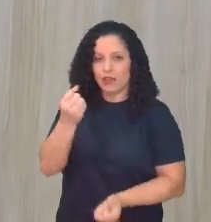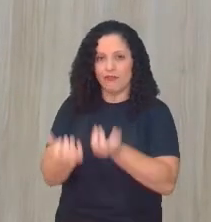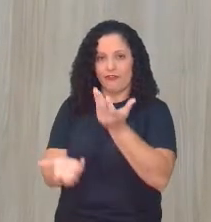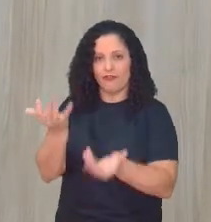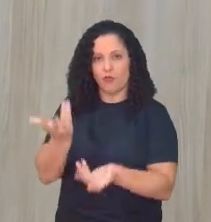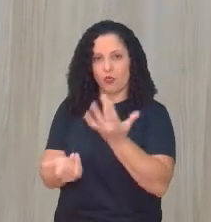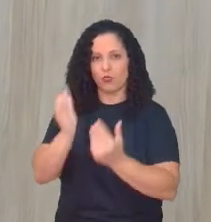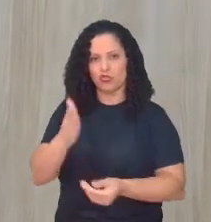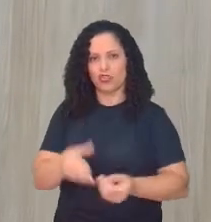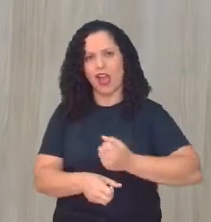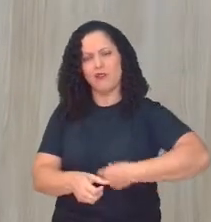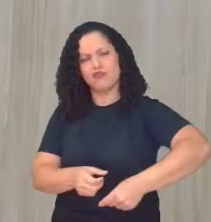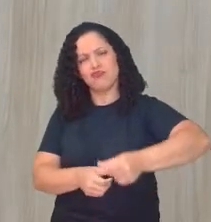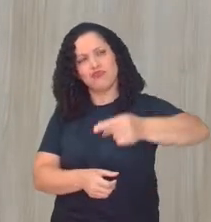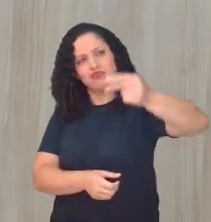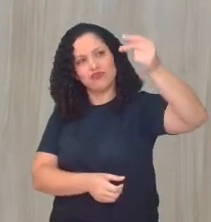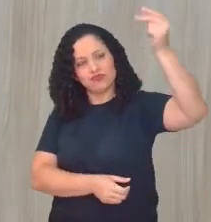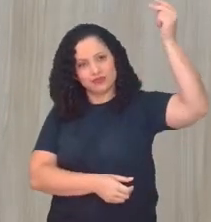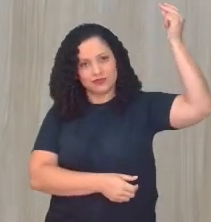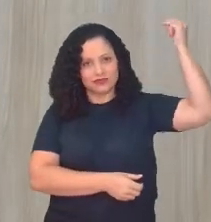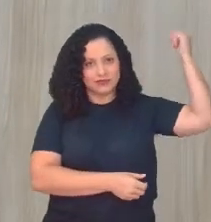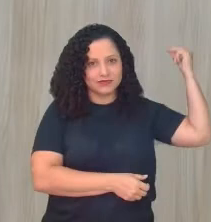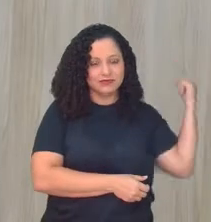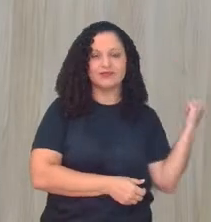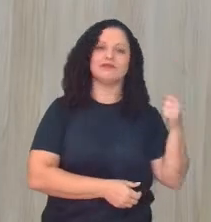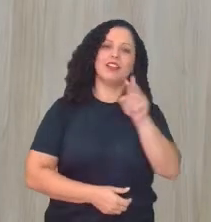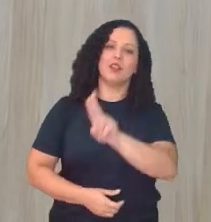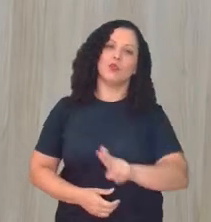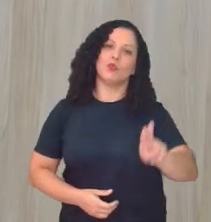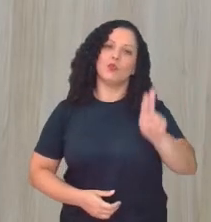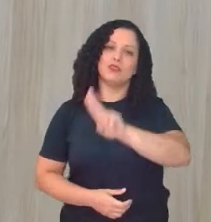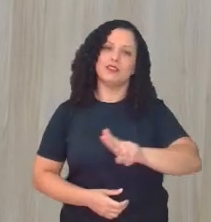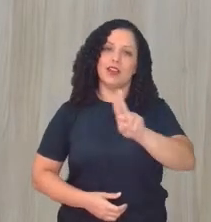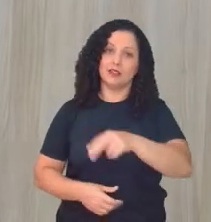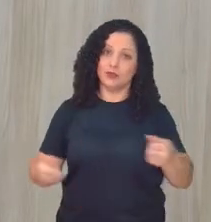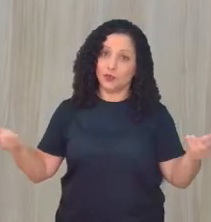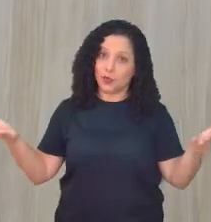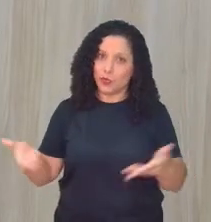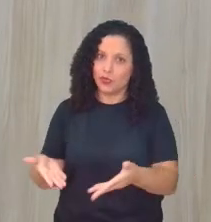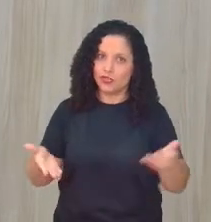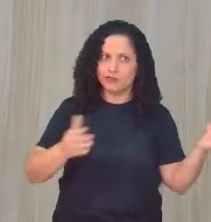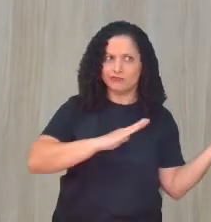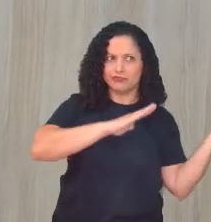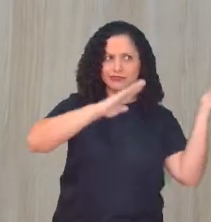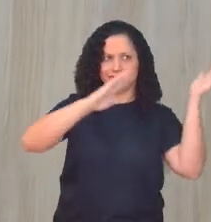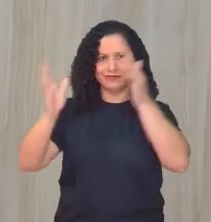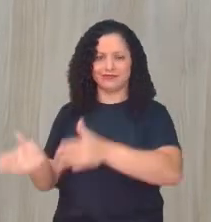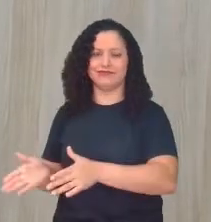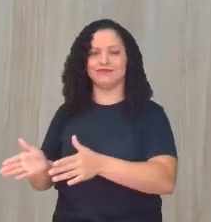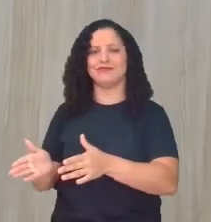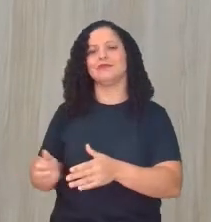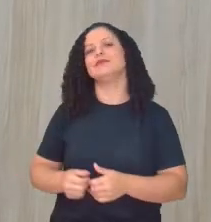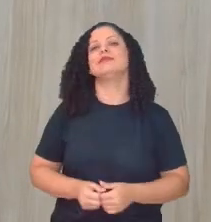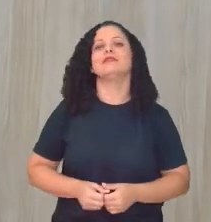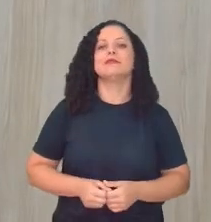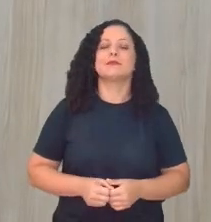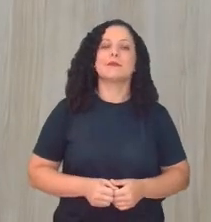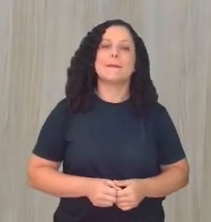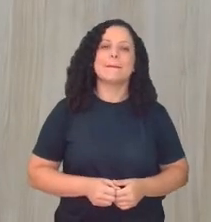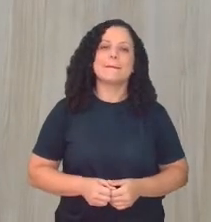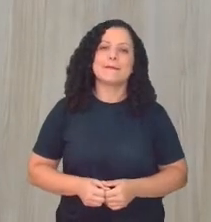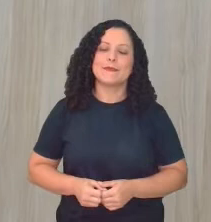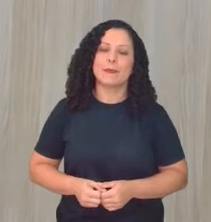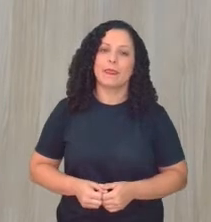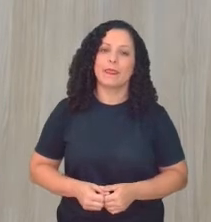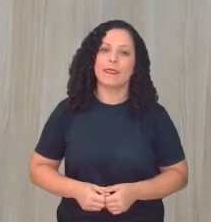muito antiga, ela é bem tradicional e ela é utilizada até hoje, tanto por alguns, vou falar